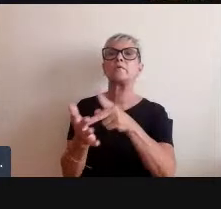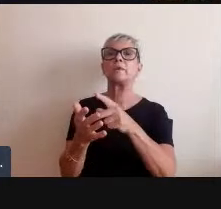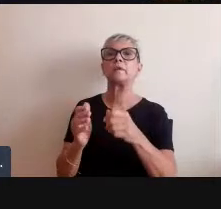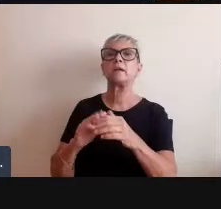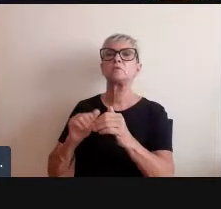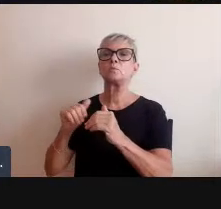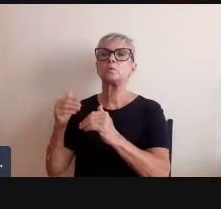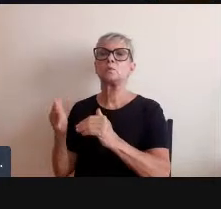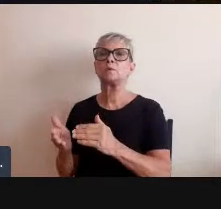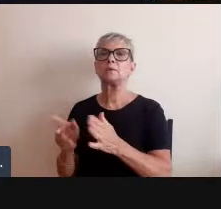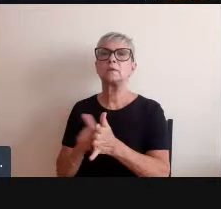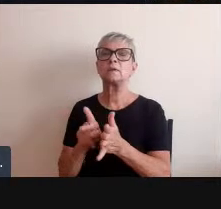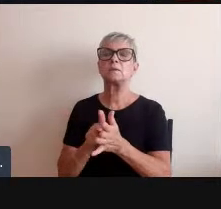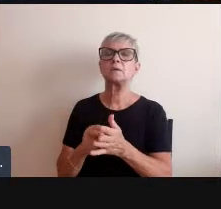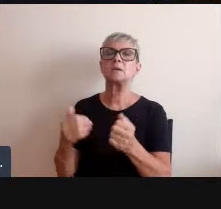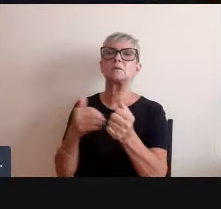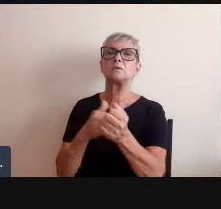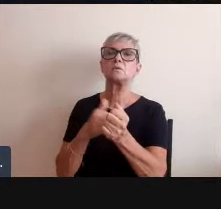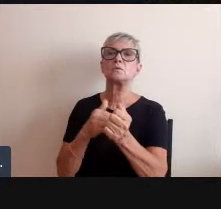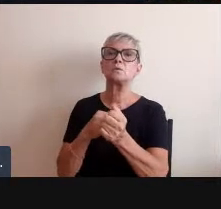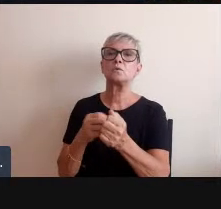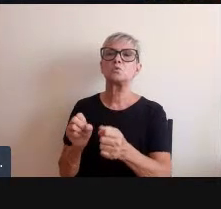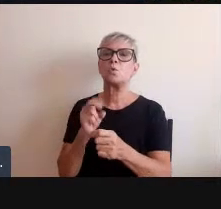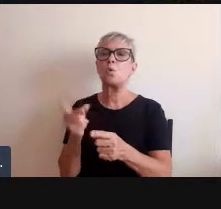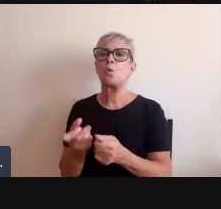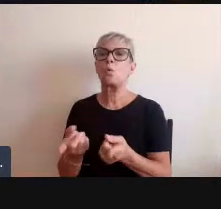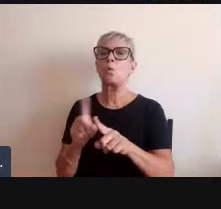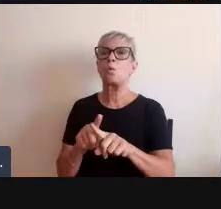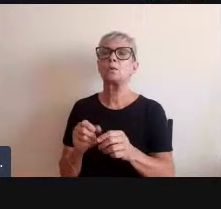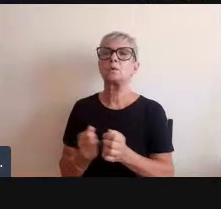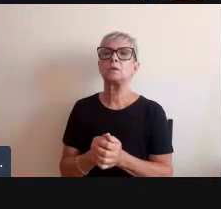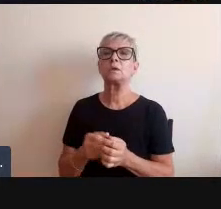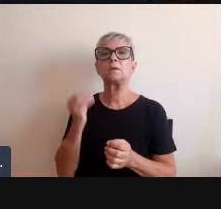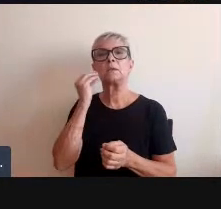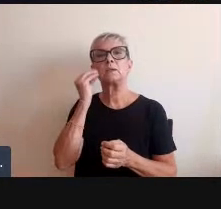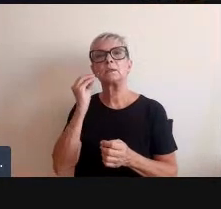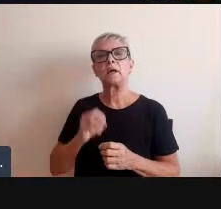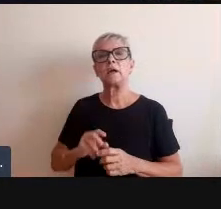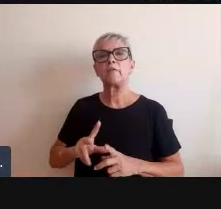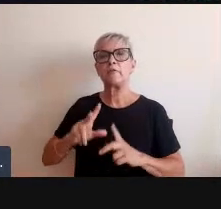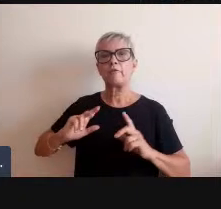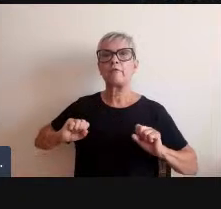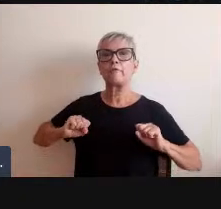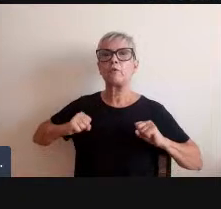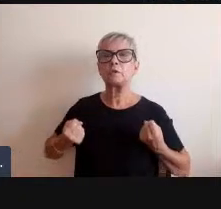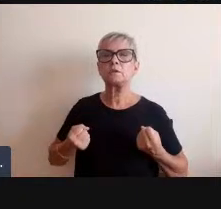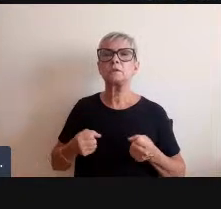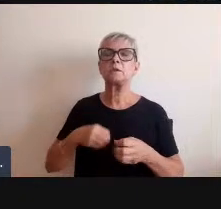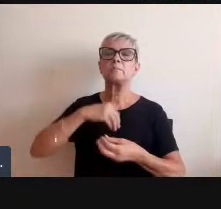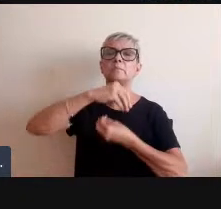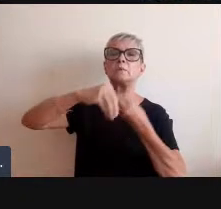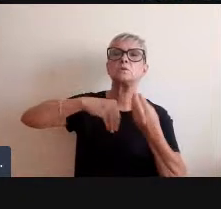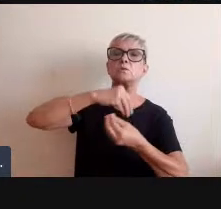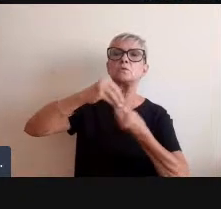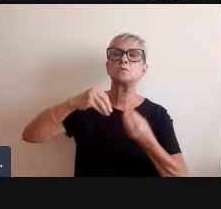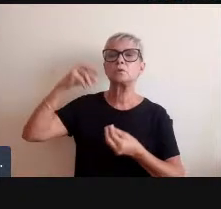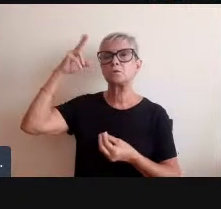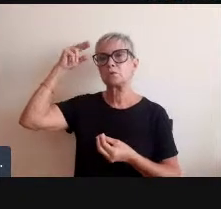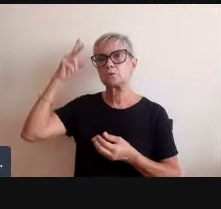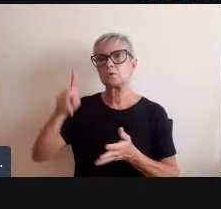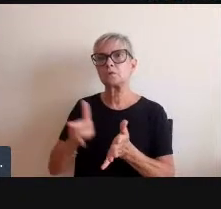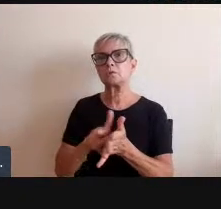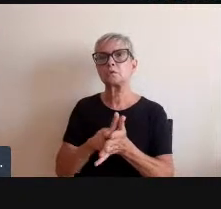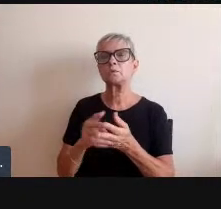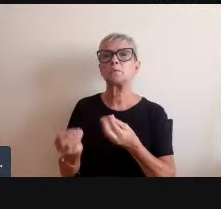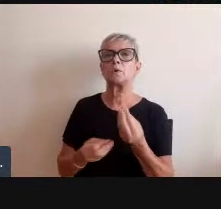que é oculto ou em sentido oposto fortalecê-la com uma mistura de estranhamento brechtiniano e